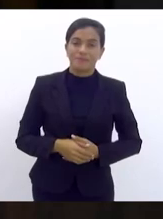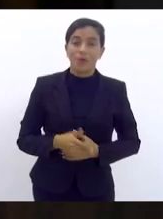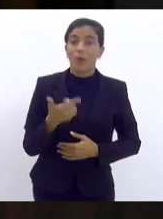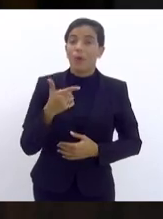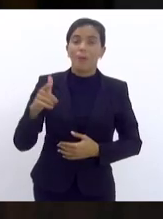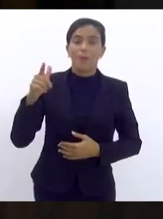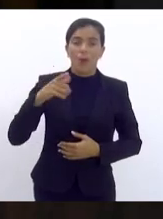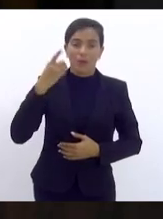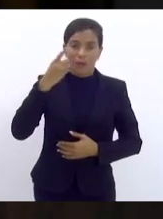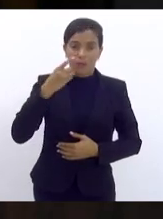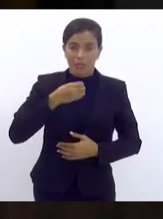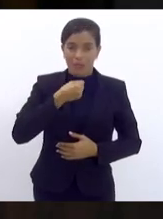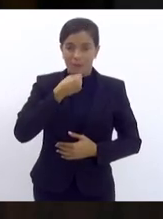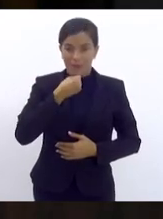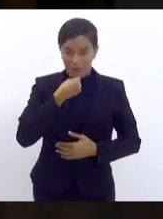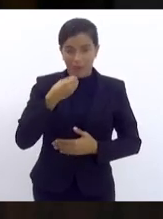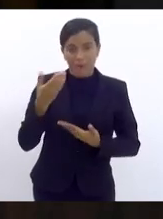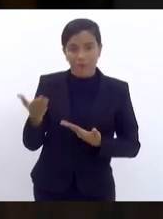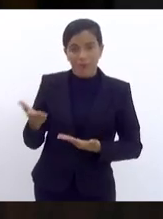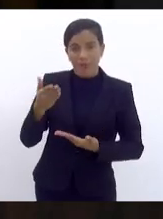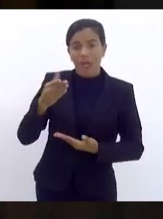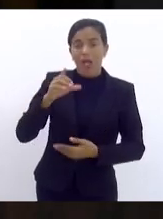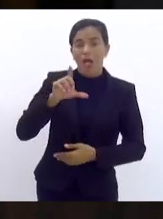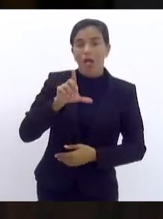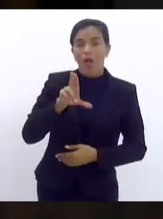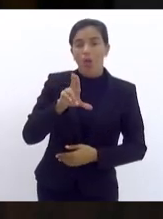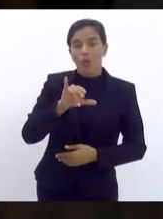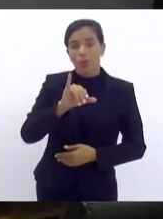Próximo orador inscrito é o nobre deputado Luiz Paulo.